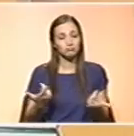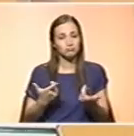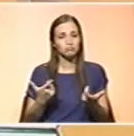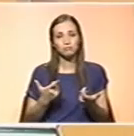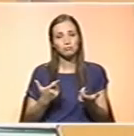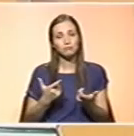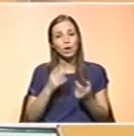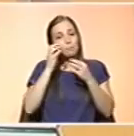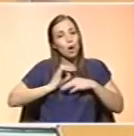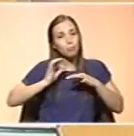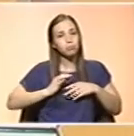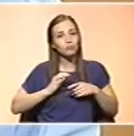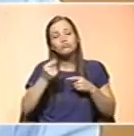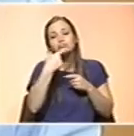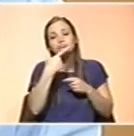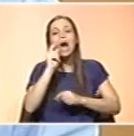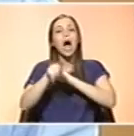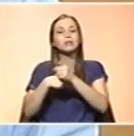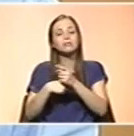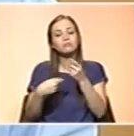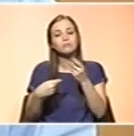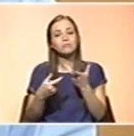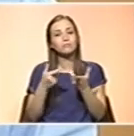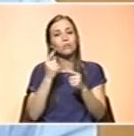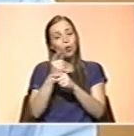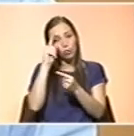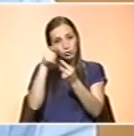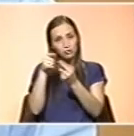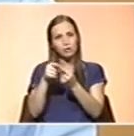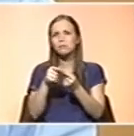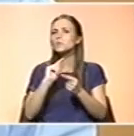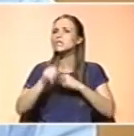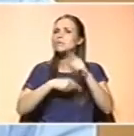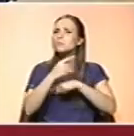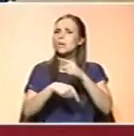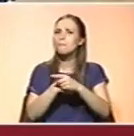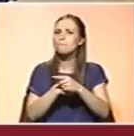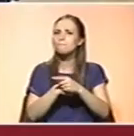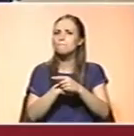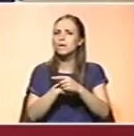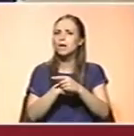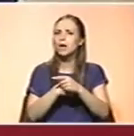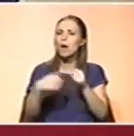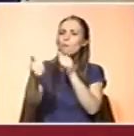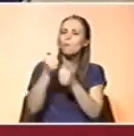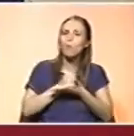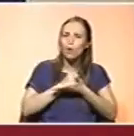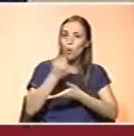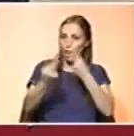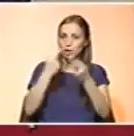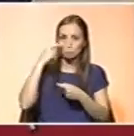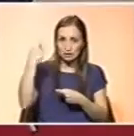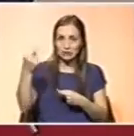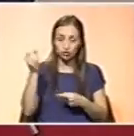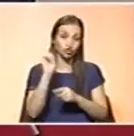personalizar a suplementação. Para ir nesse sentido que há pouco de E devem fazê-lo sempre com consulta de um especialista. Com certeza. Porque